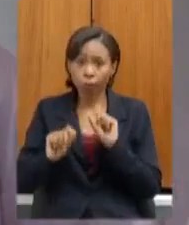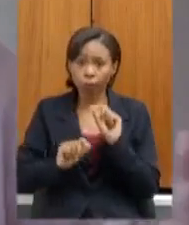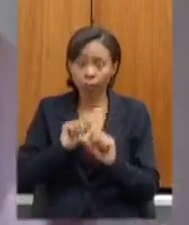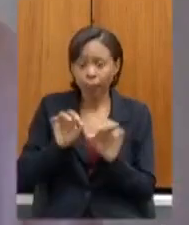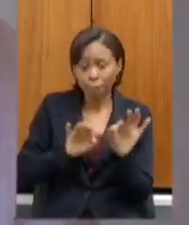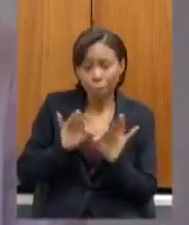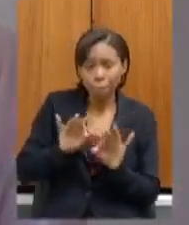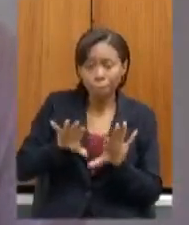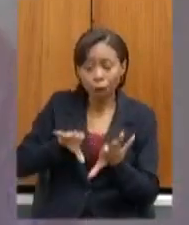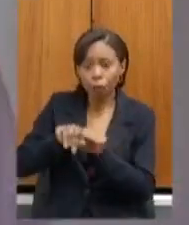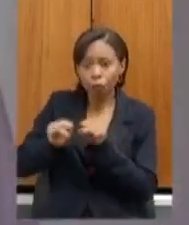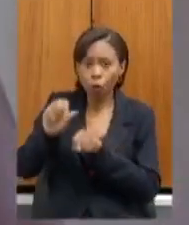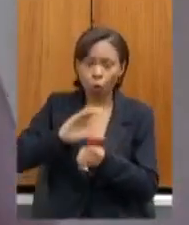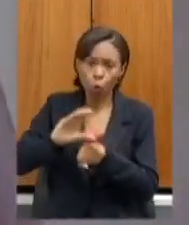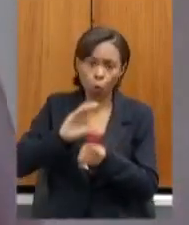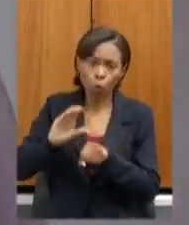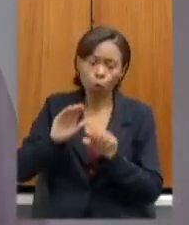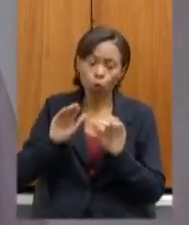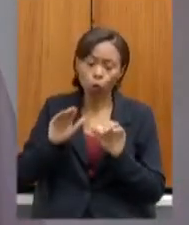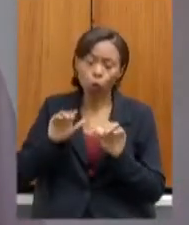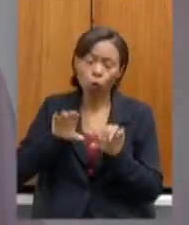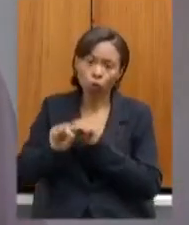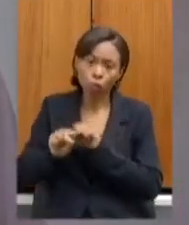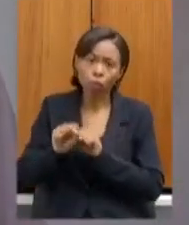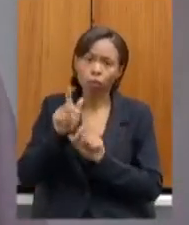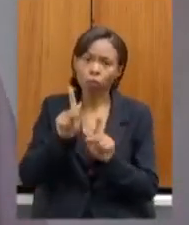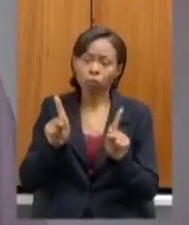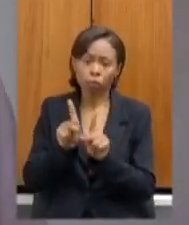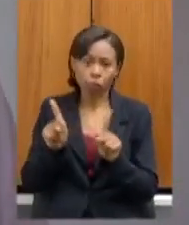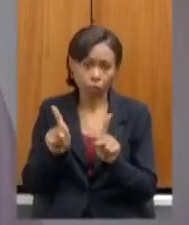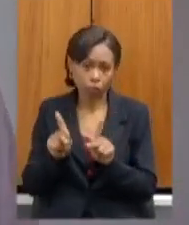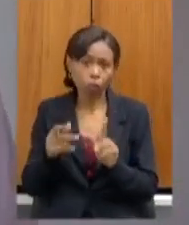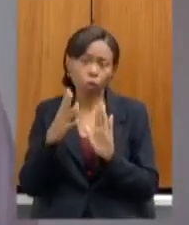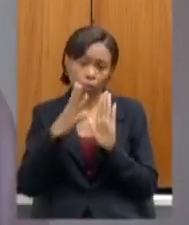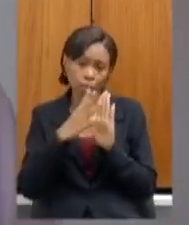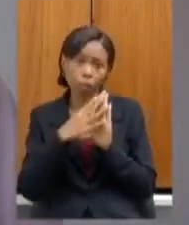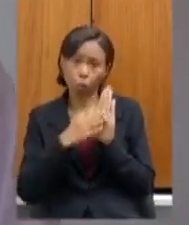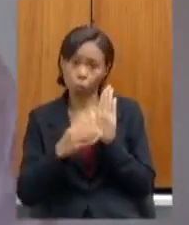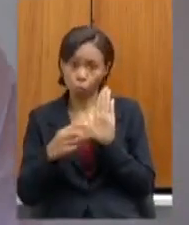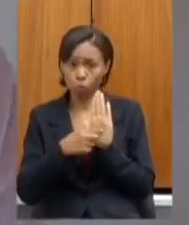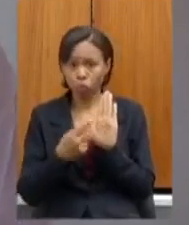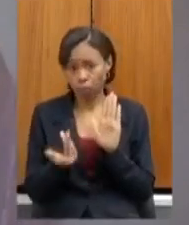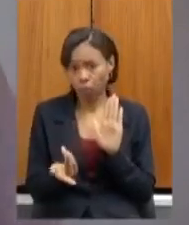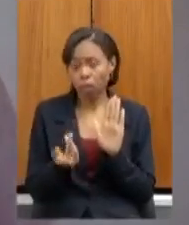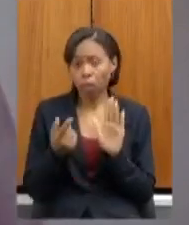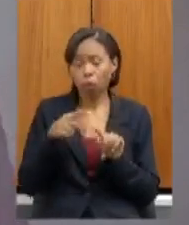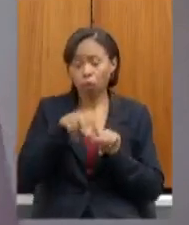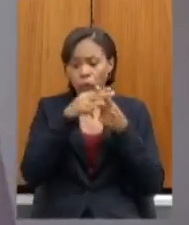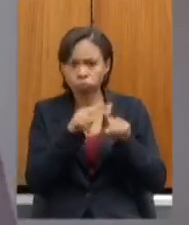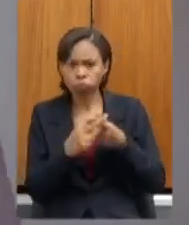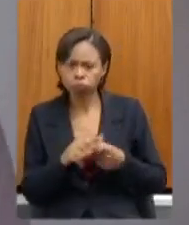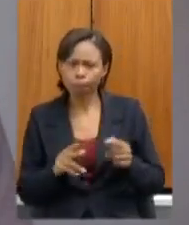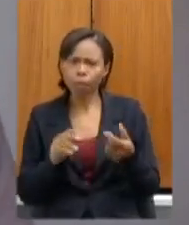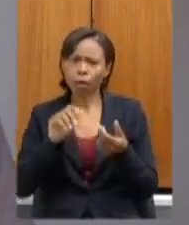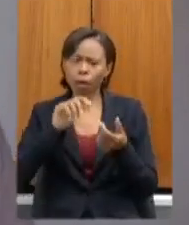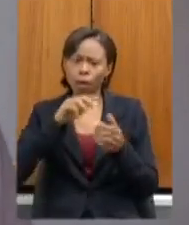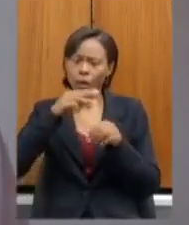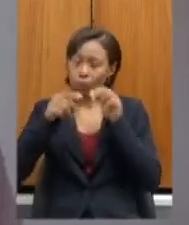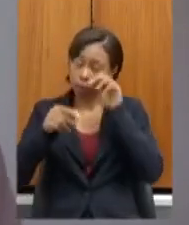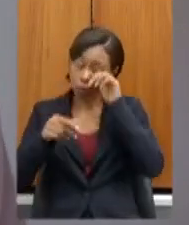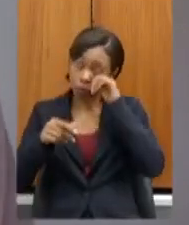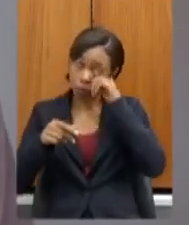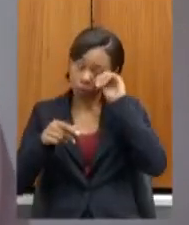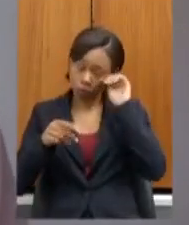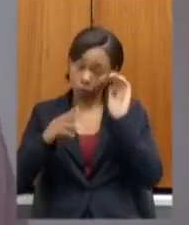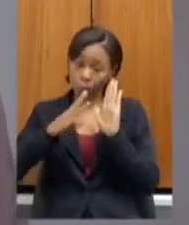nesse modelo até o que o deputado Betão questionou sobre essa revisão metodológica em relação ao regime de